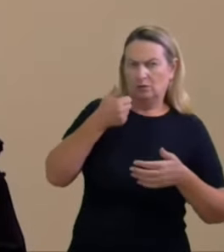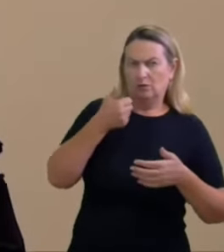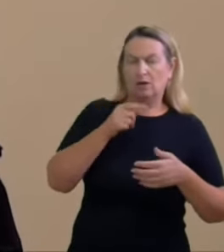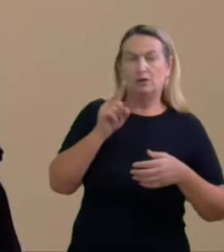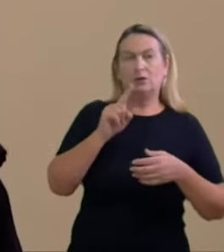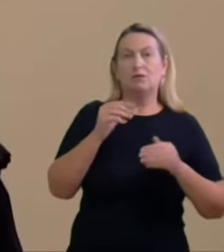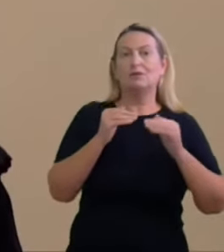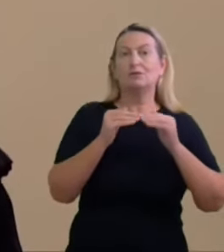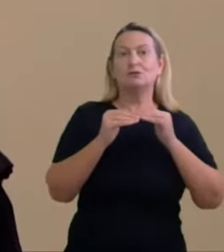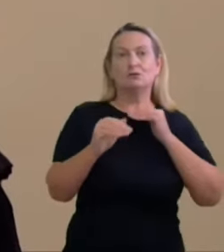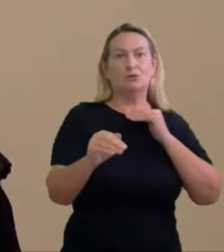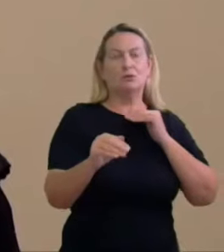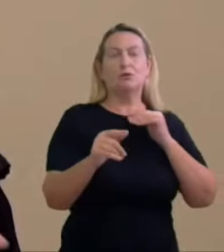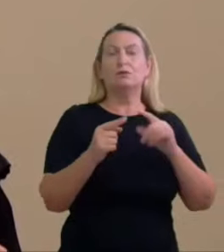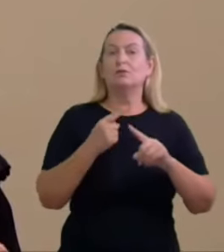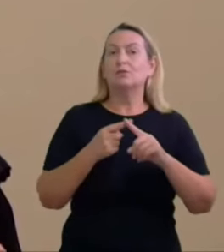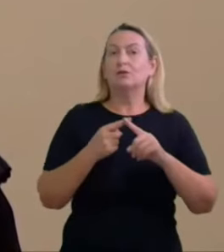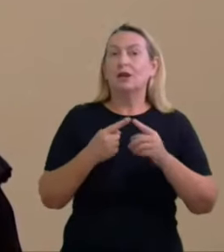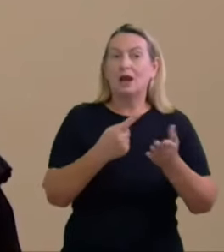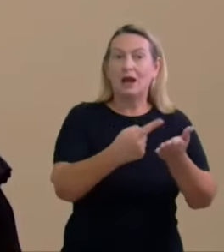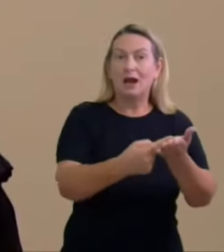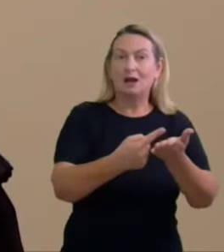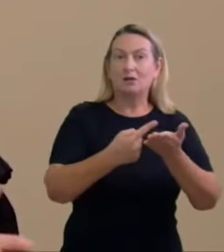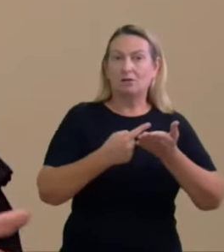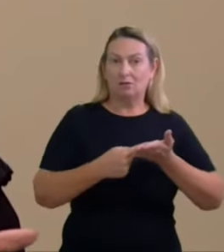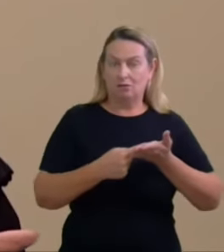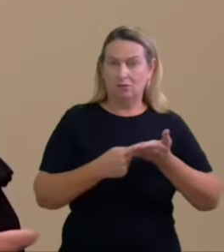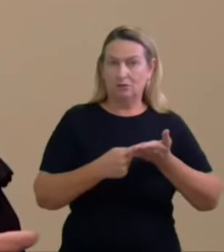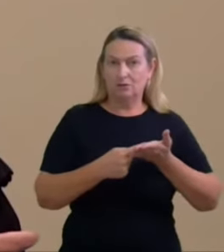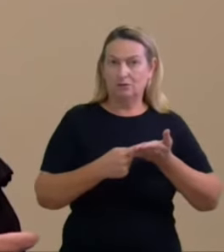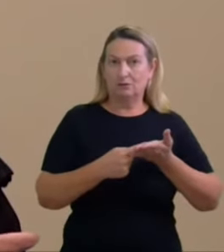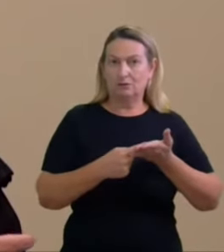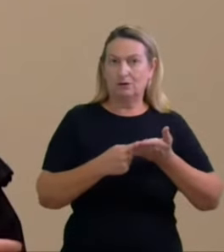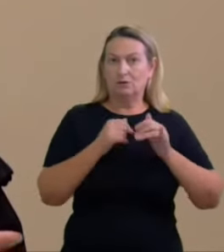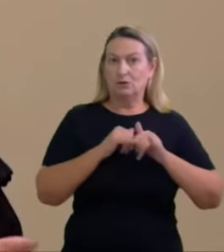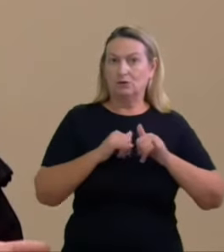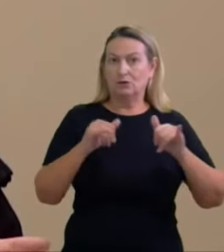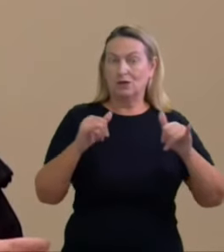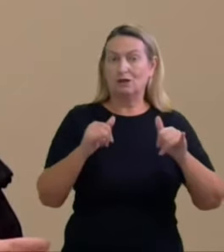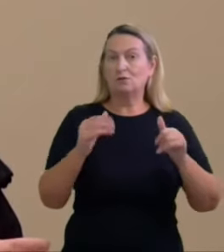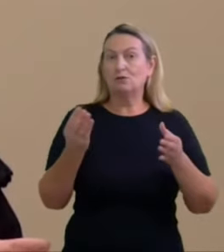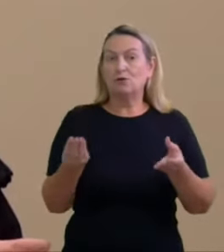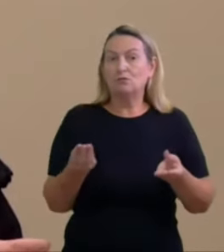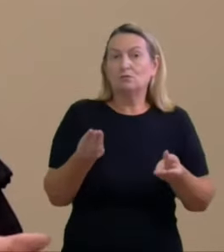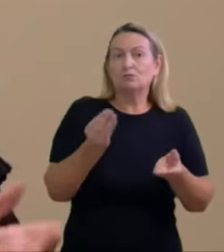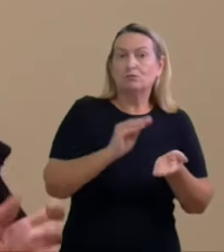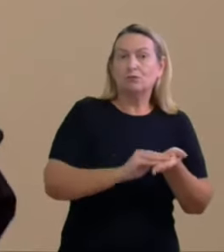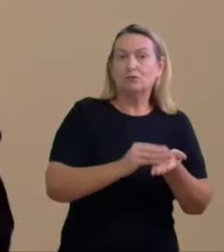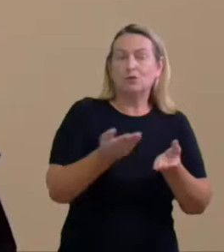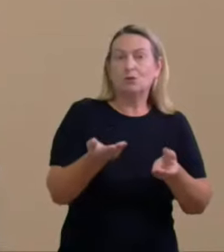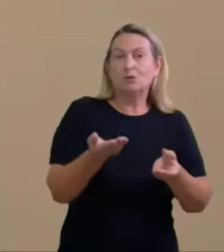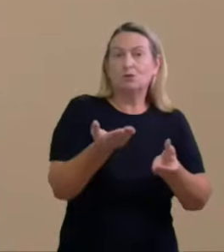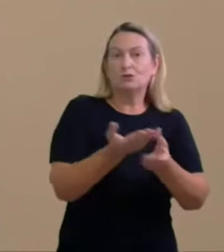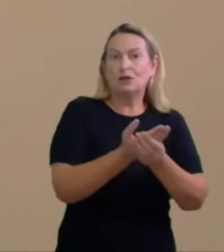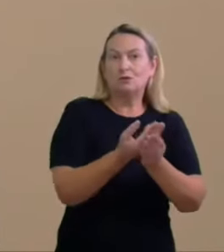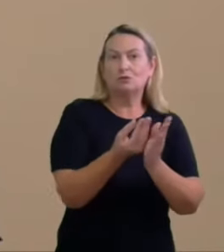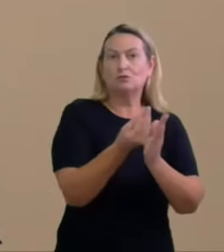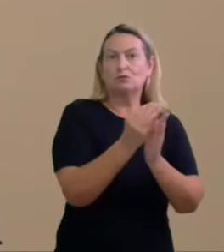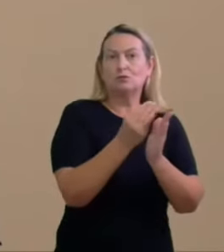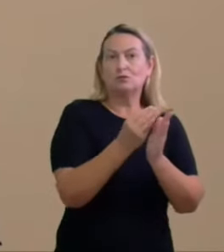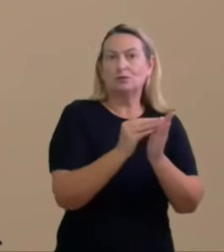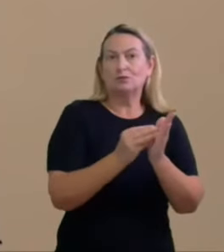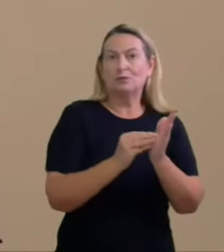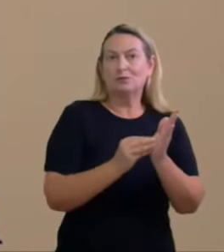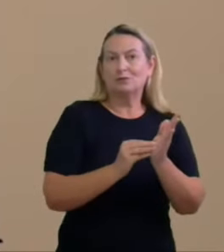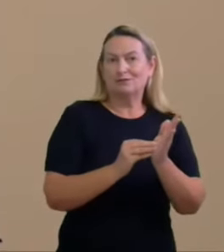vênia na medida em que o referido acordo apesar de noticiado não foi sequer juntado aos autos e não foi oportunizado aos investigados que sobre ele se